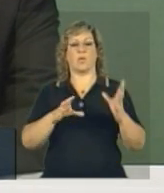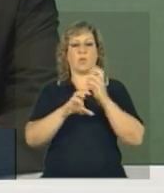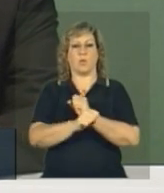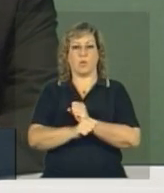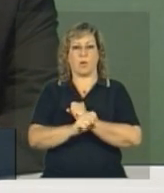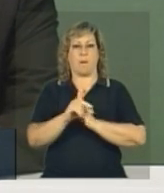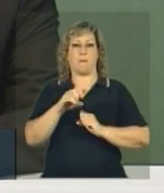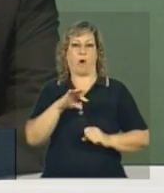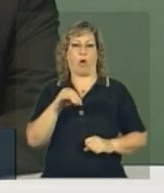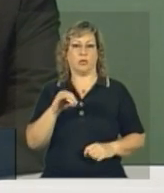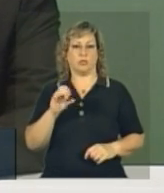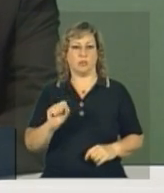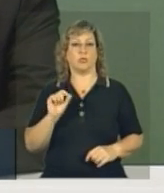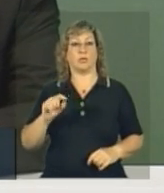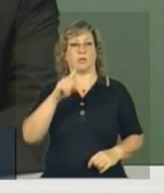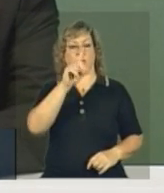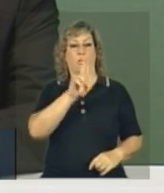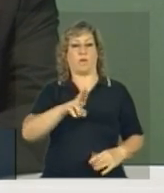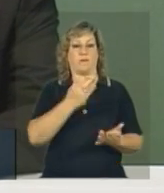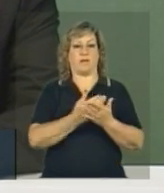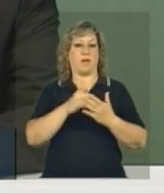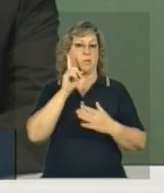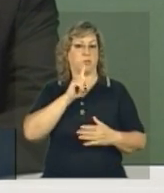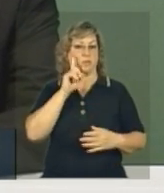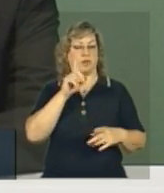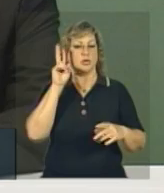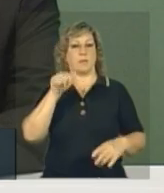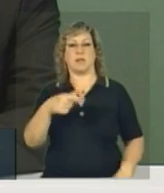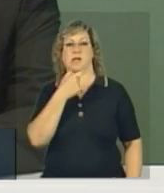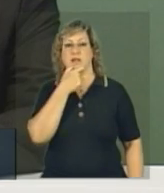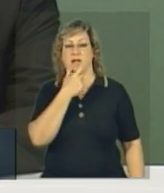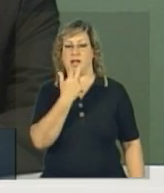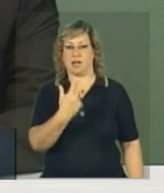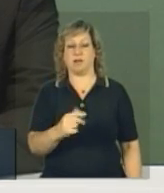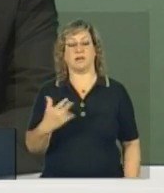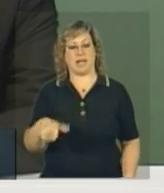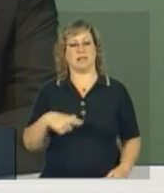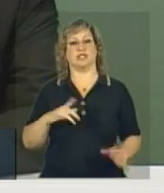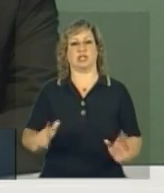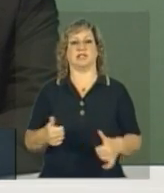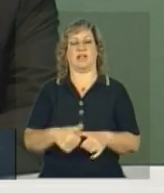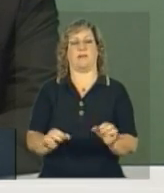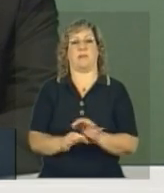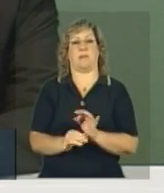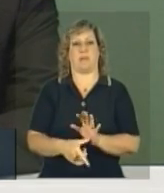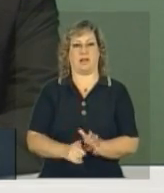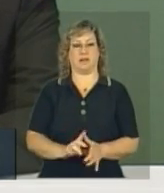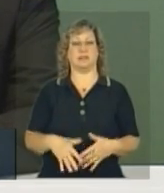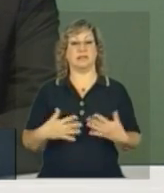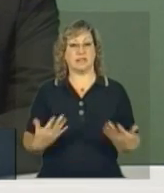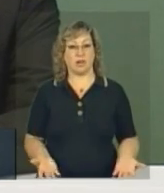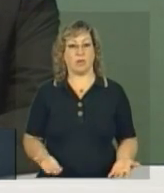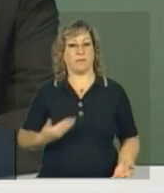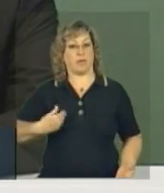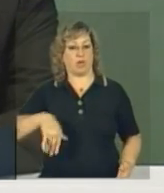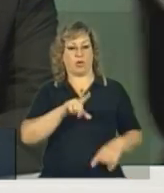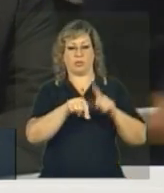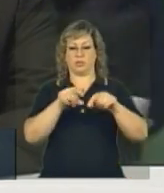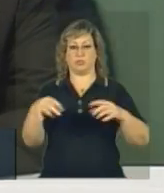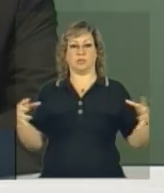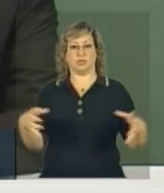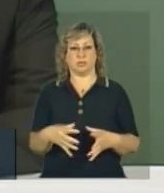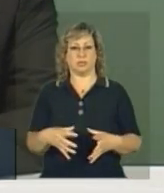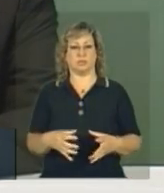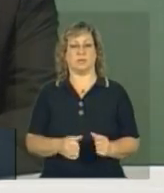pedem na língua inglesa. Tanto, sob esse aspecto, já estavam preparados. Então, nós selecionamos,